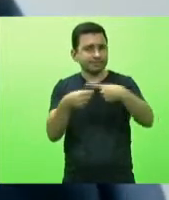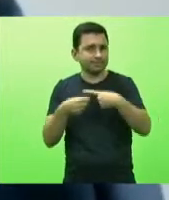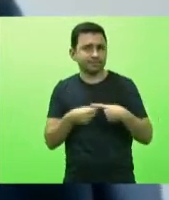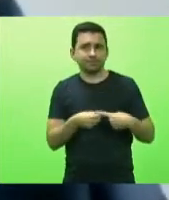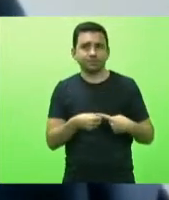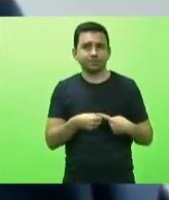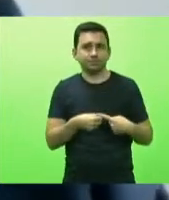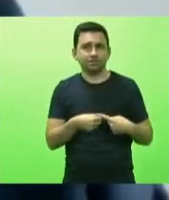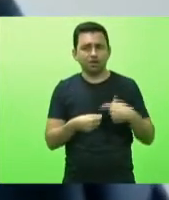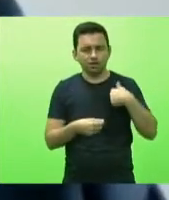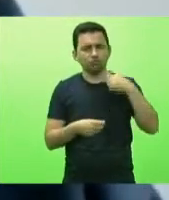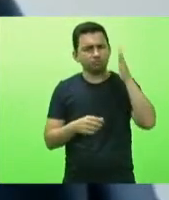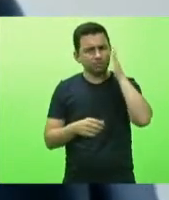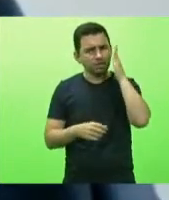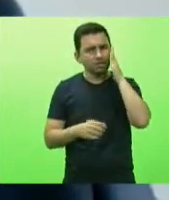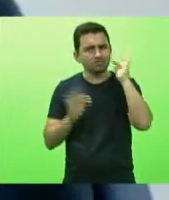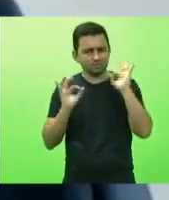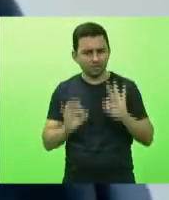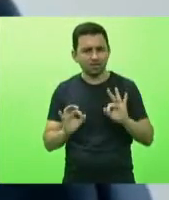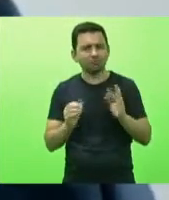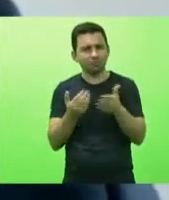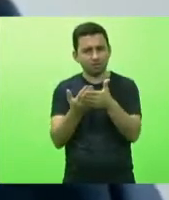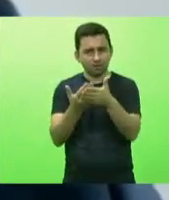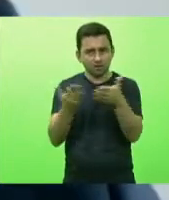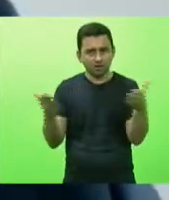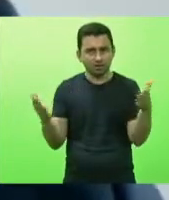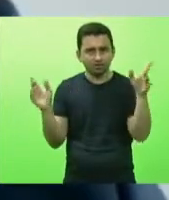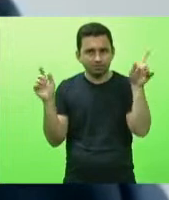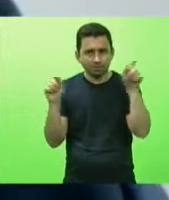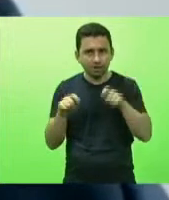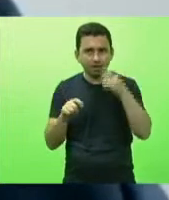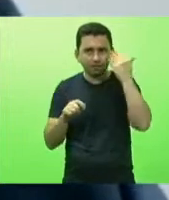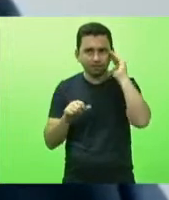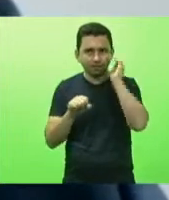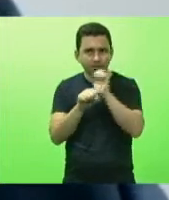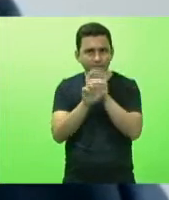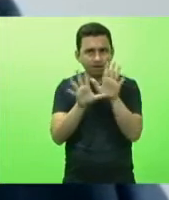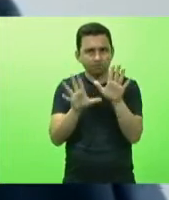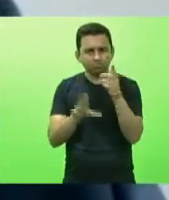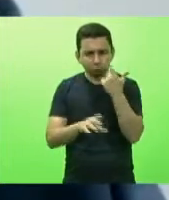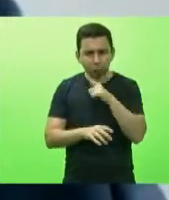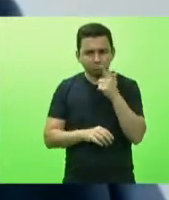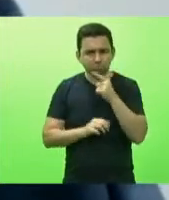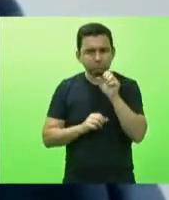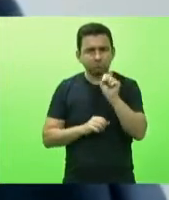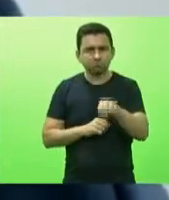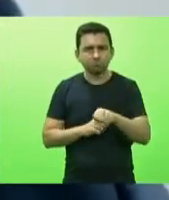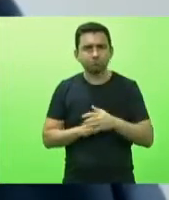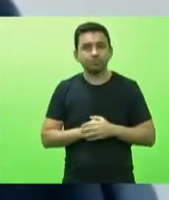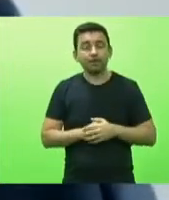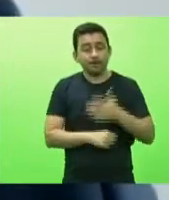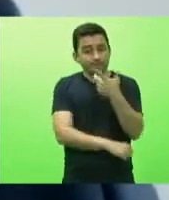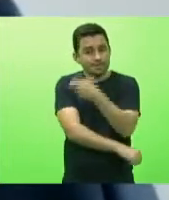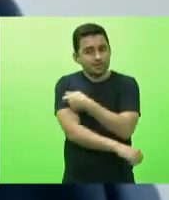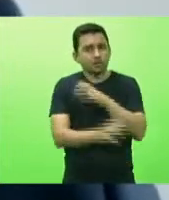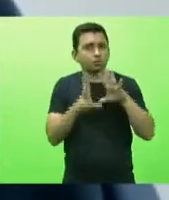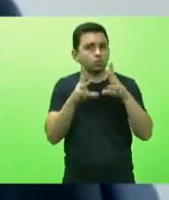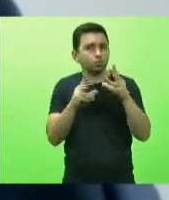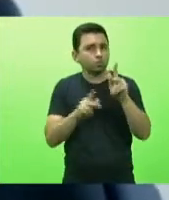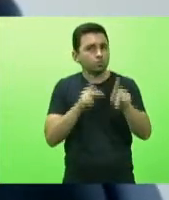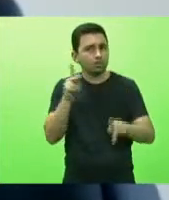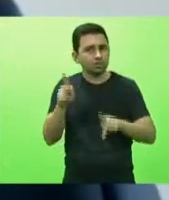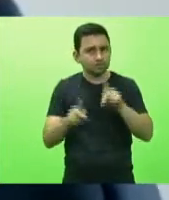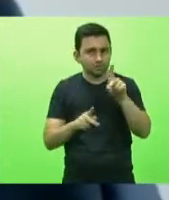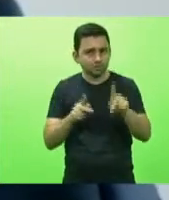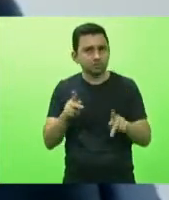municípios já estão fazendo isso aqueles que têm esse entendimento então a ideia é vacinar toda a população catarinense